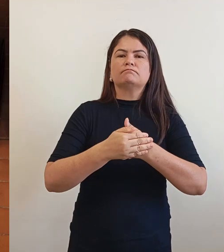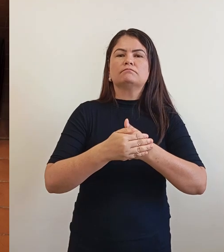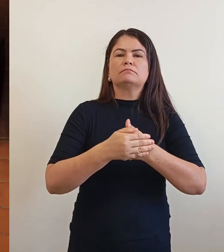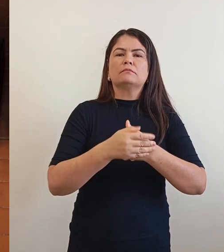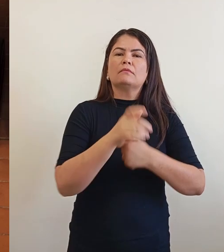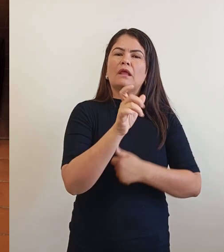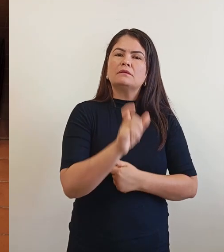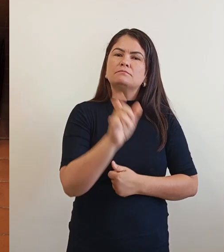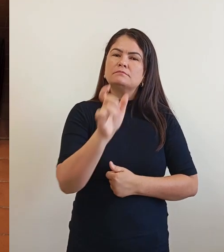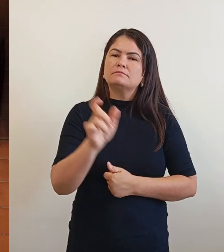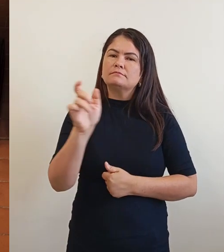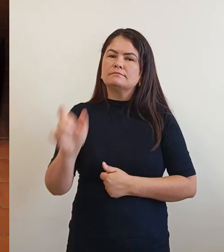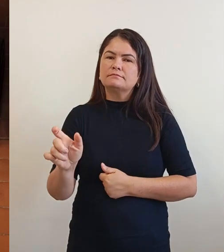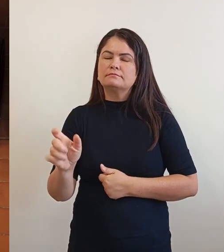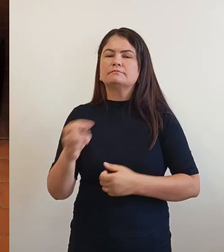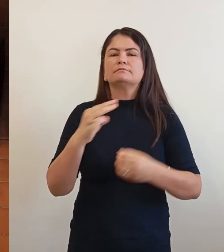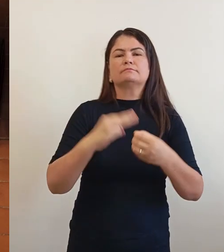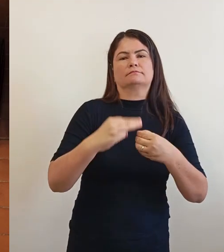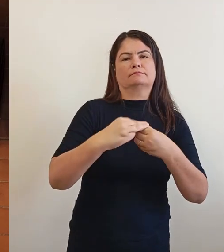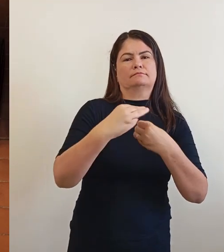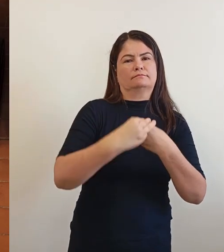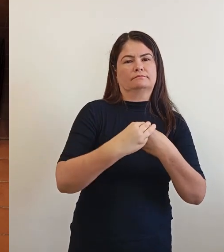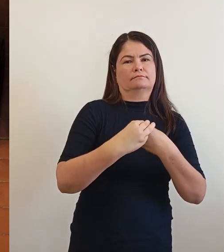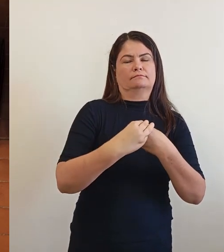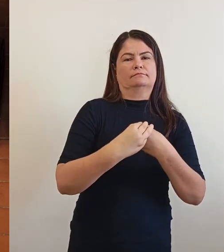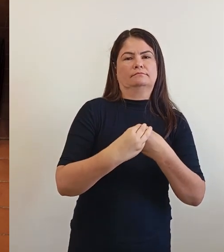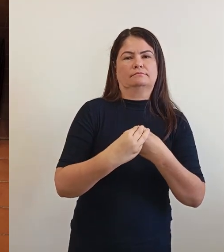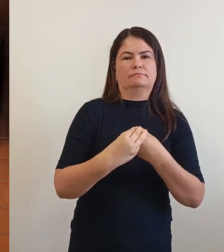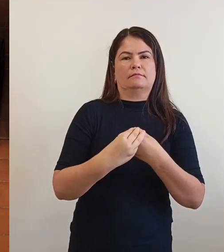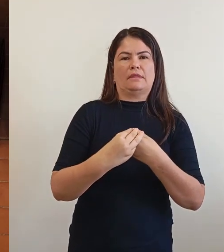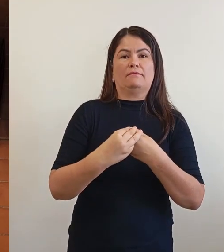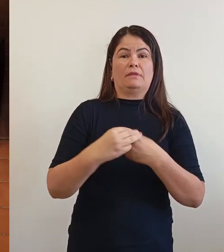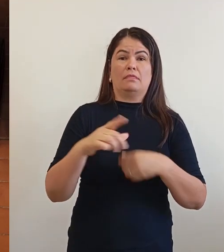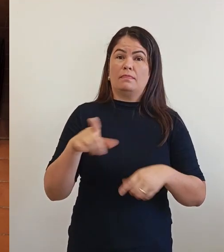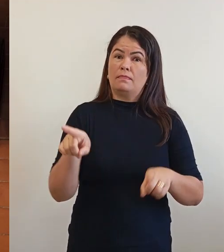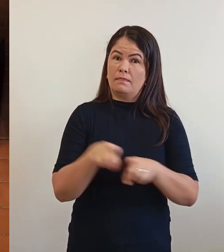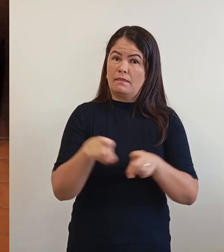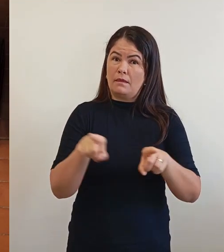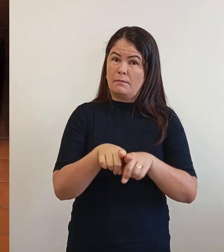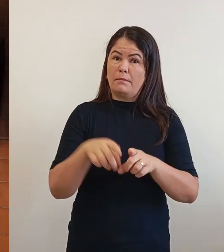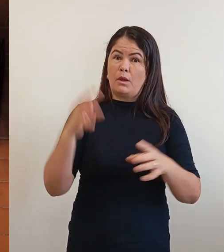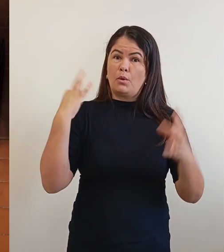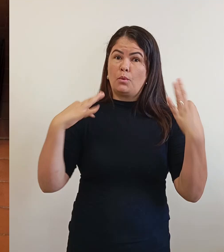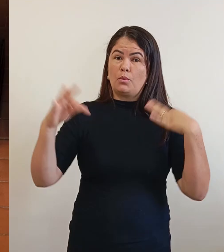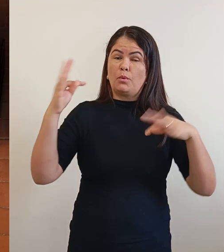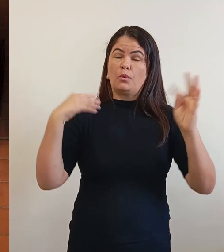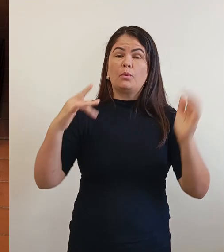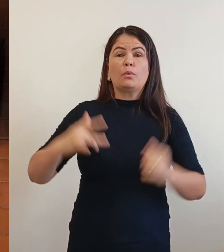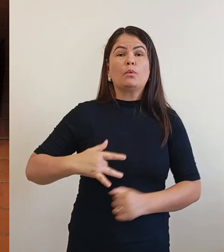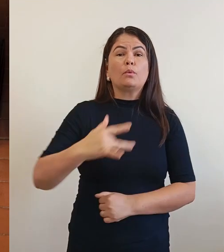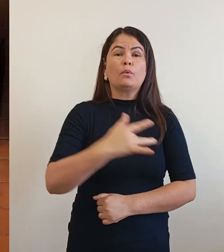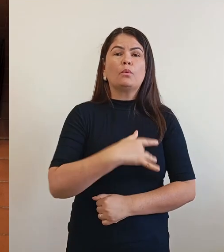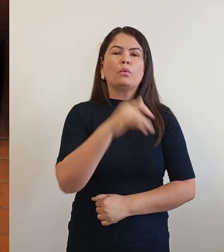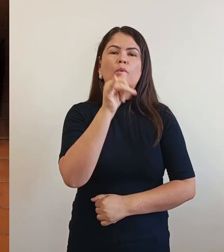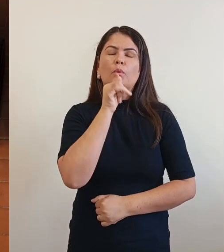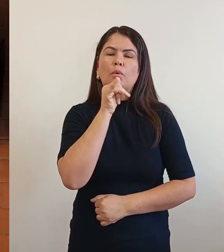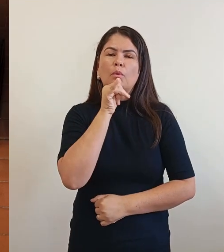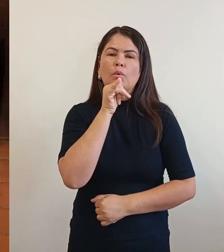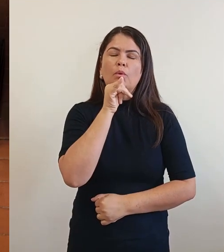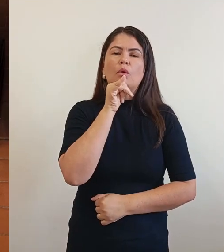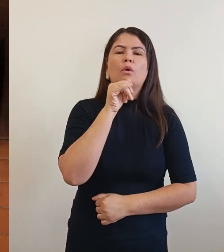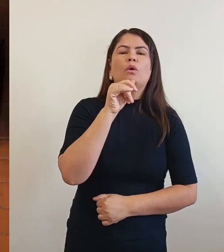saúde. Por que o turismo da saúde? Um exemplo, um menino cai de bicicleta, lá em Mosa Grande,